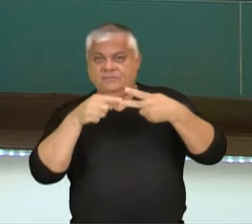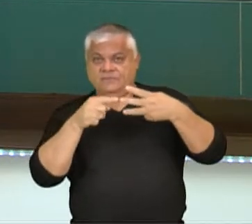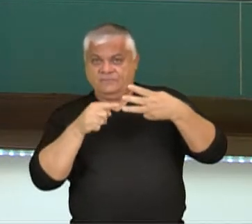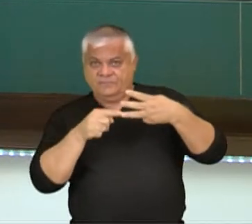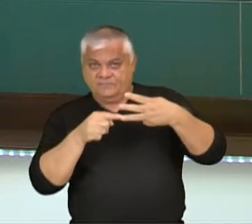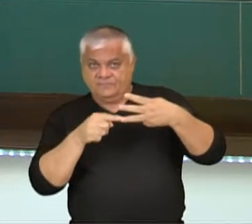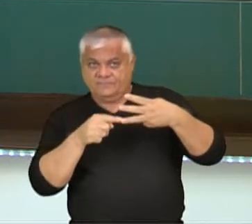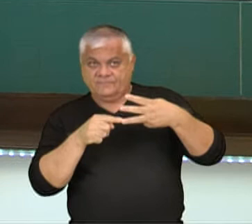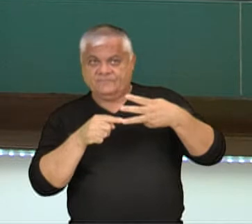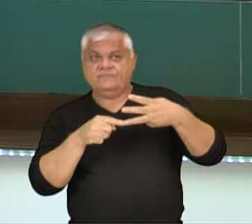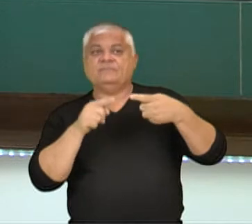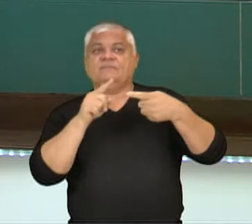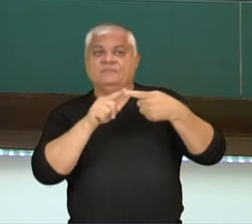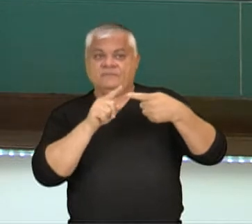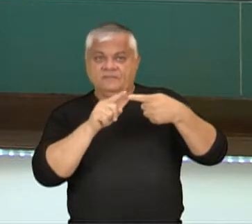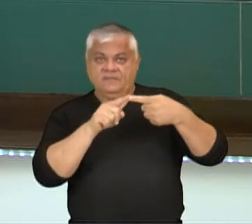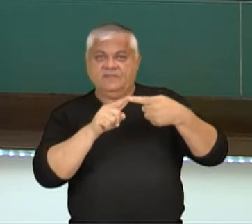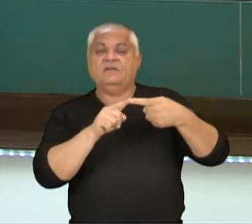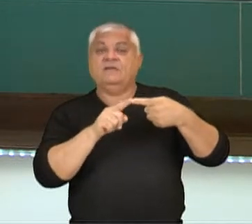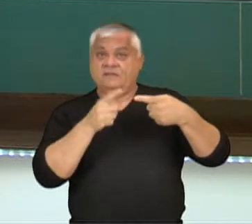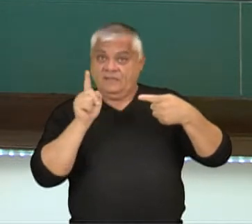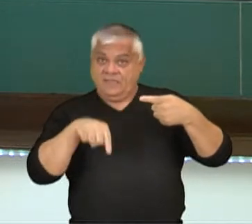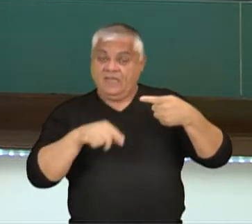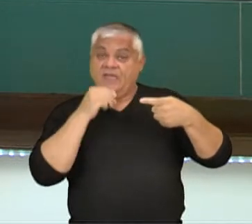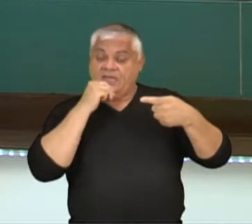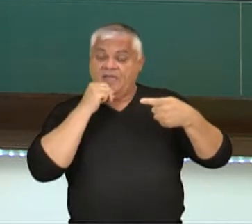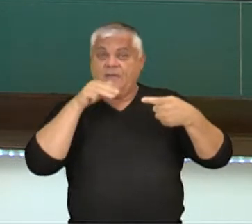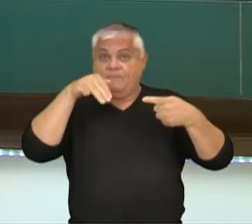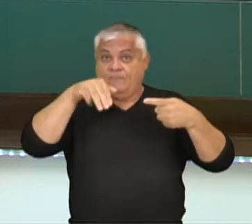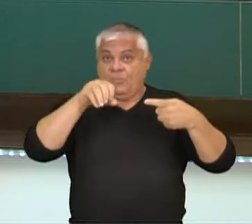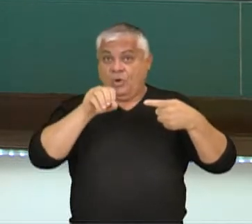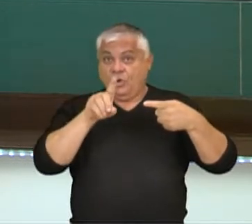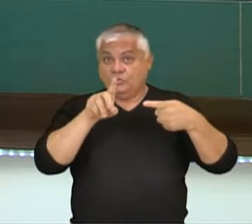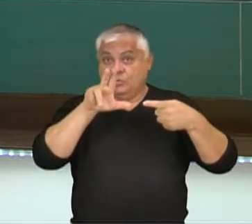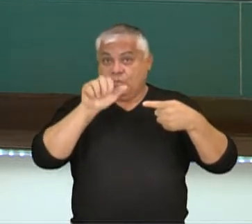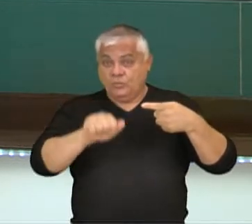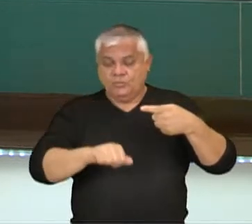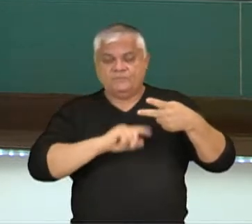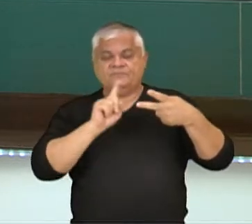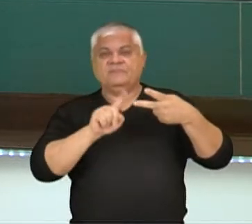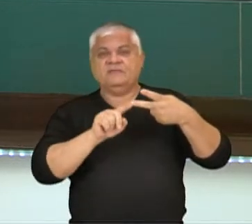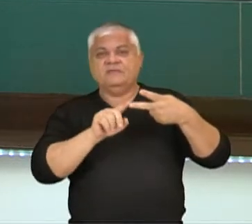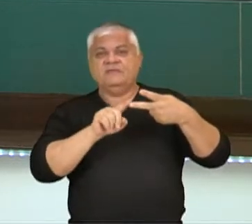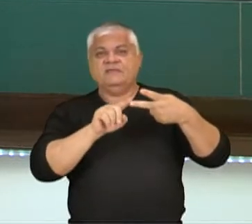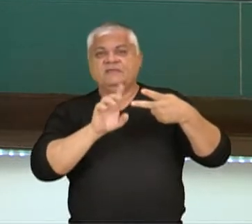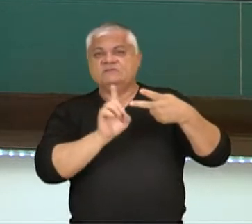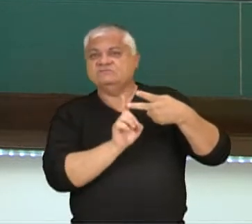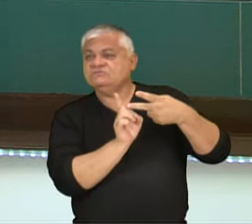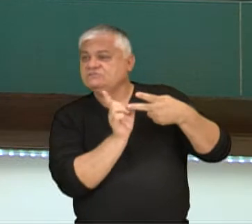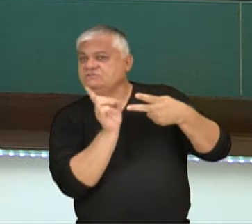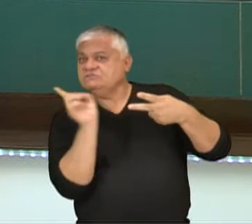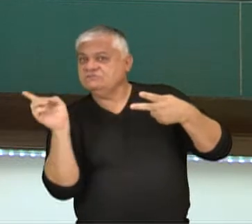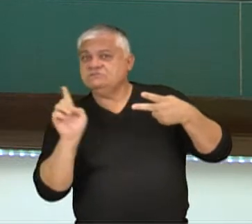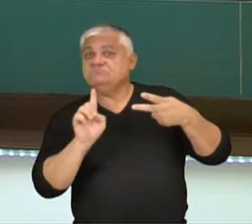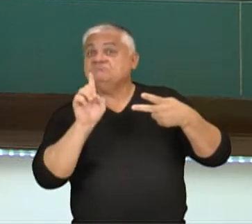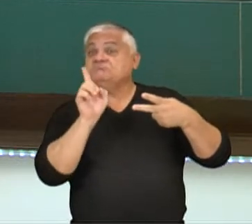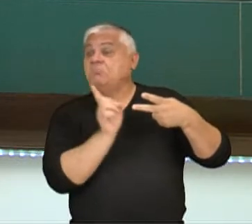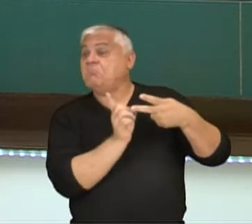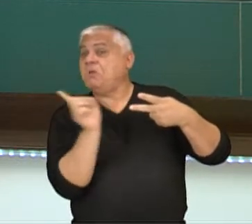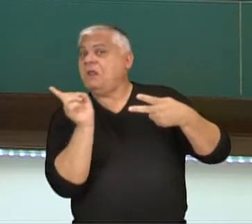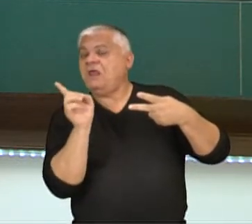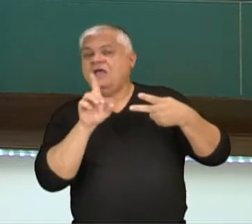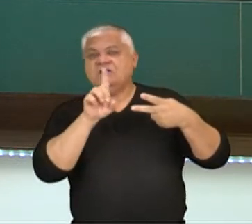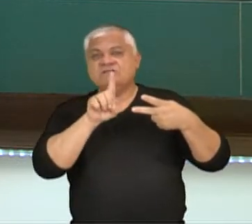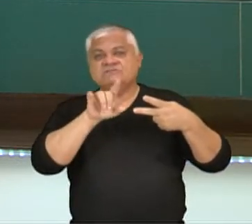Pelo valor da medida, que é o que nós chamamos de módulo. Ele tem uma direção, que é onde está, o